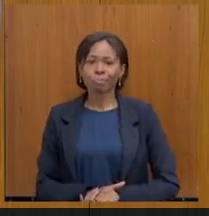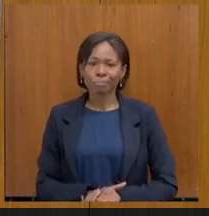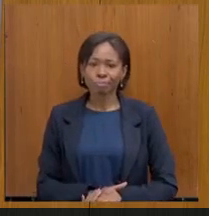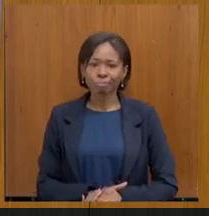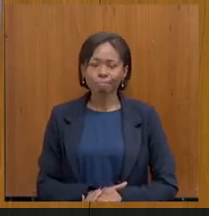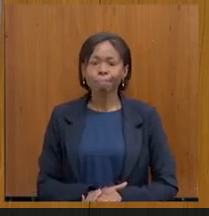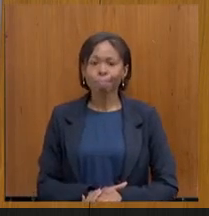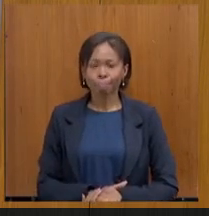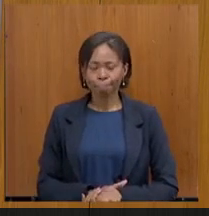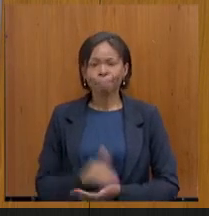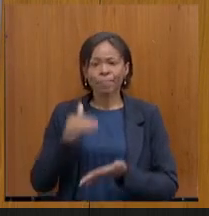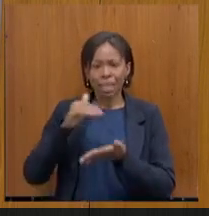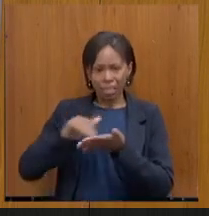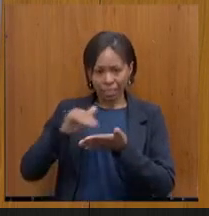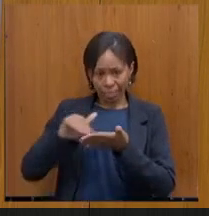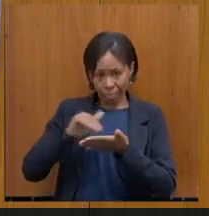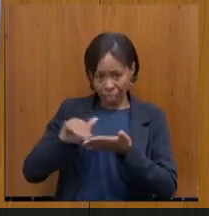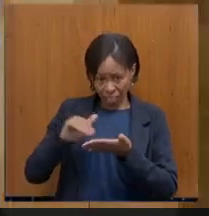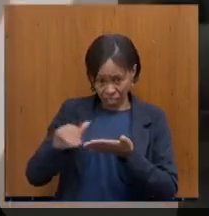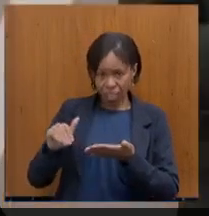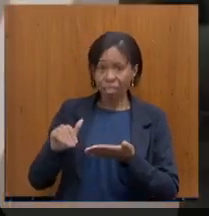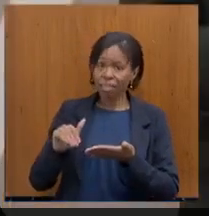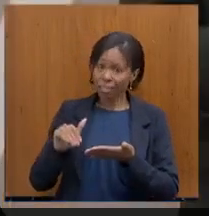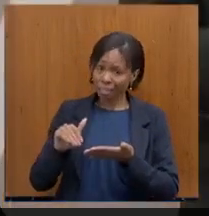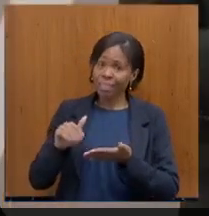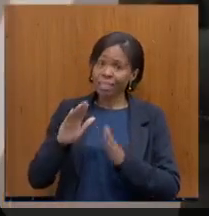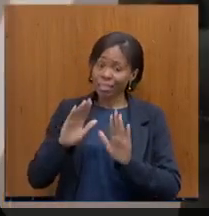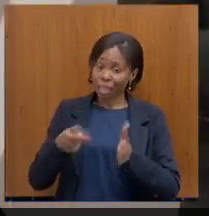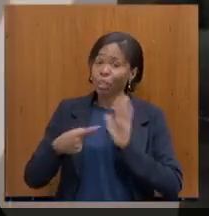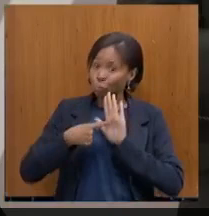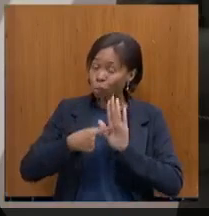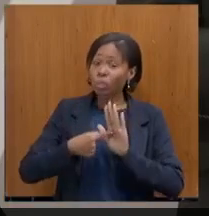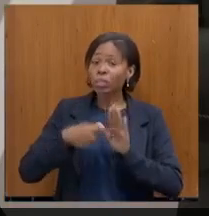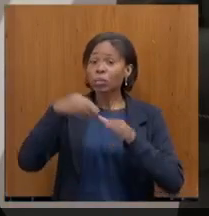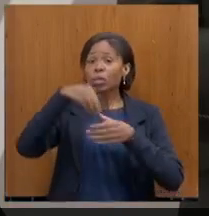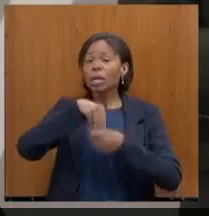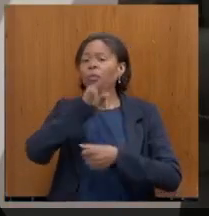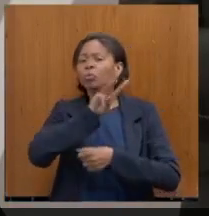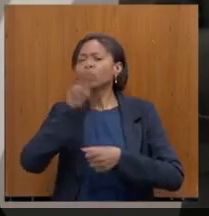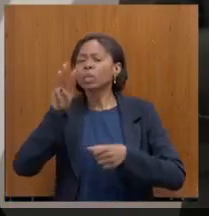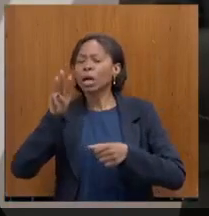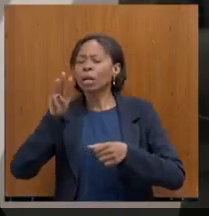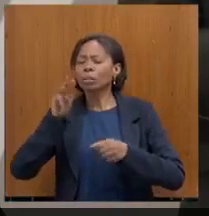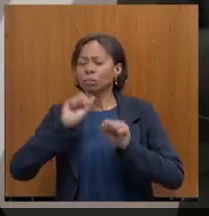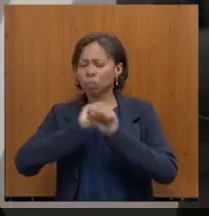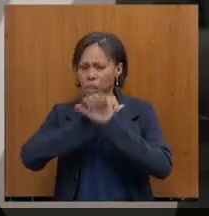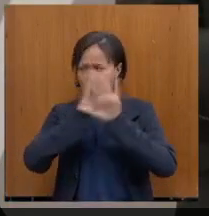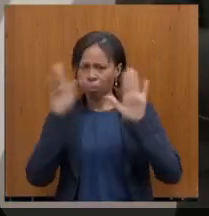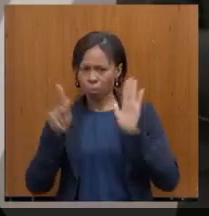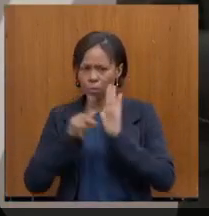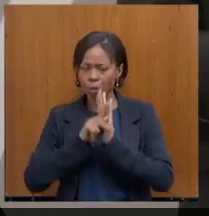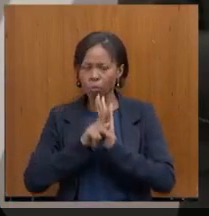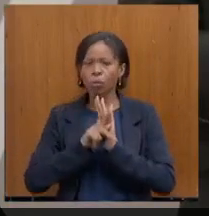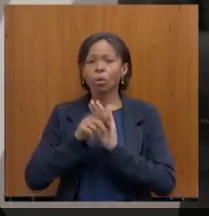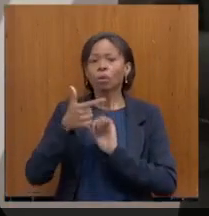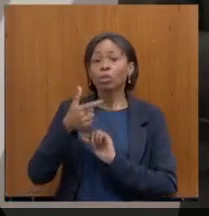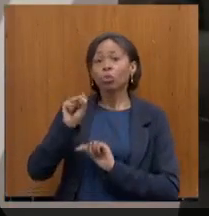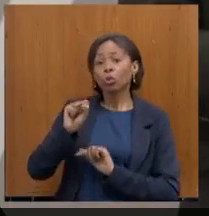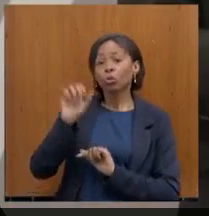A secretaria de Estado está no site da transparência. Tem uma arrecadação superior ao ano passado de 28%.